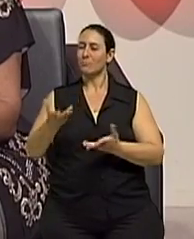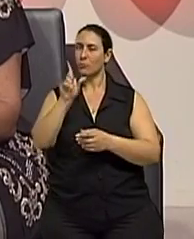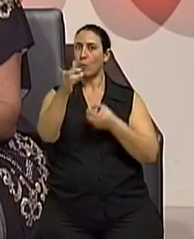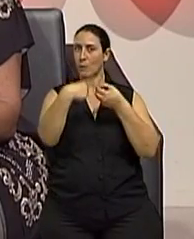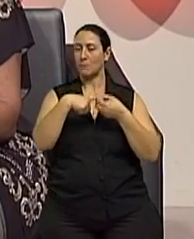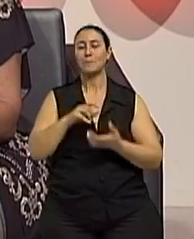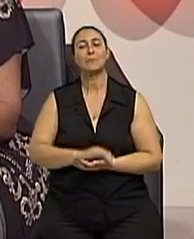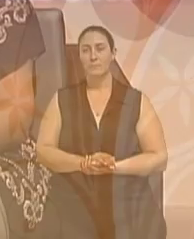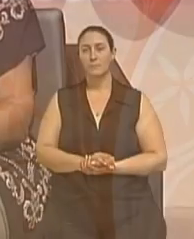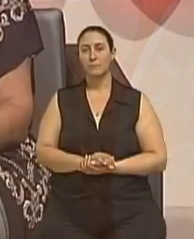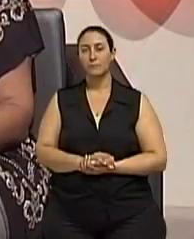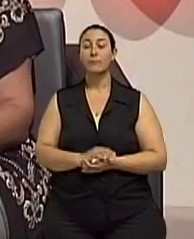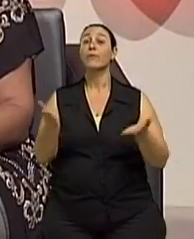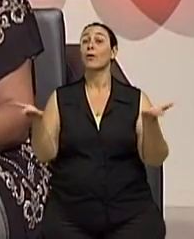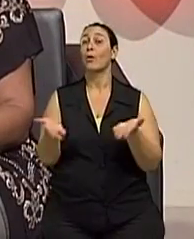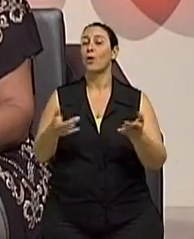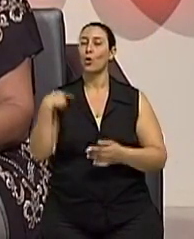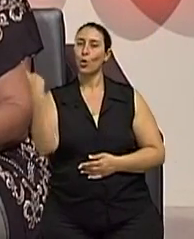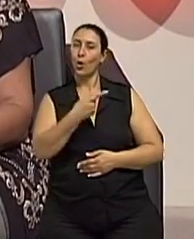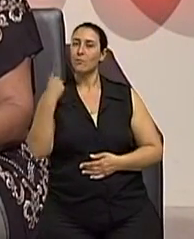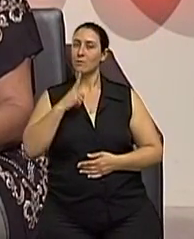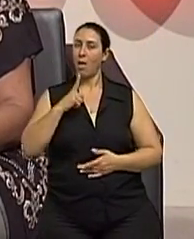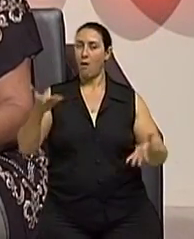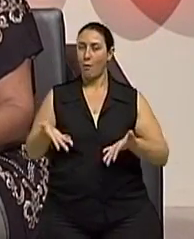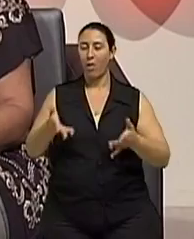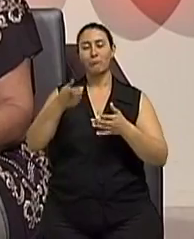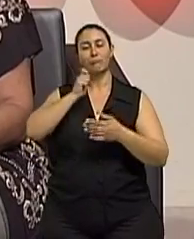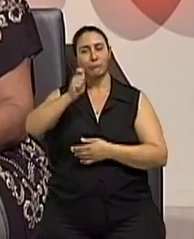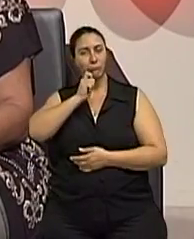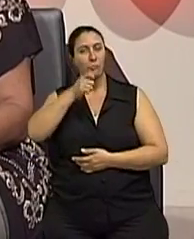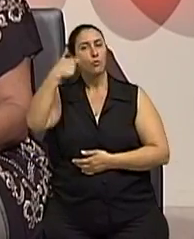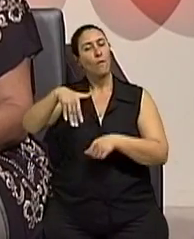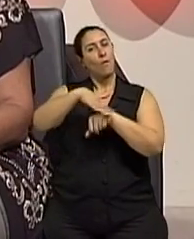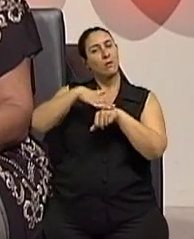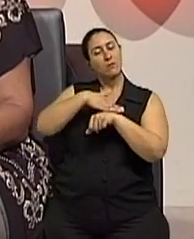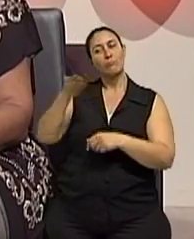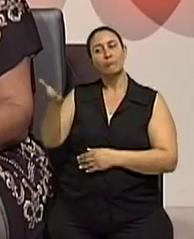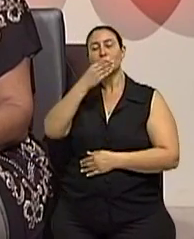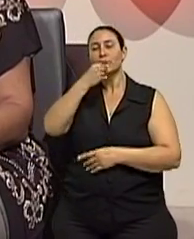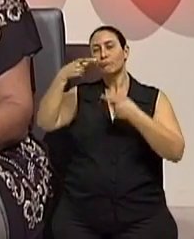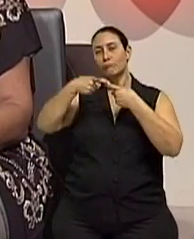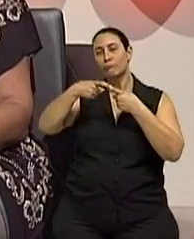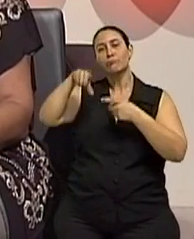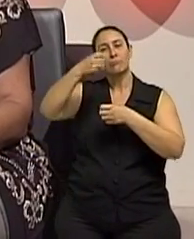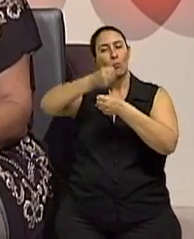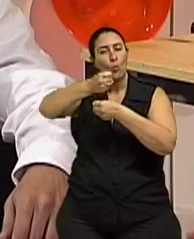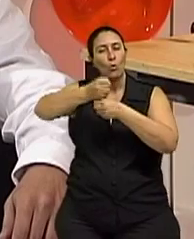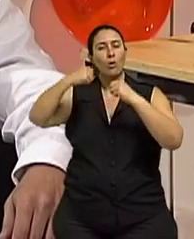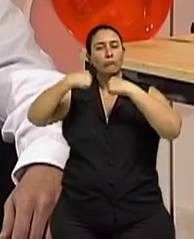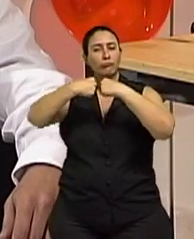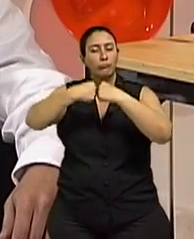voltamos. E nós, aqui no estúdio, estamos de volta para continuar conversando com o ortopedista e traumatologista